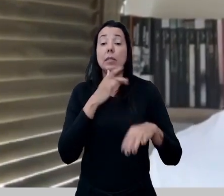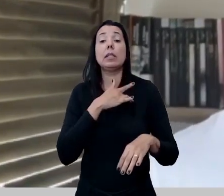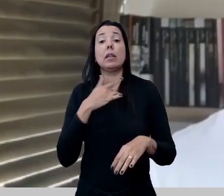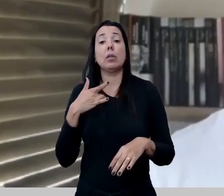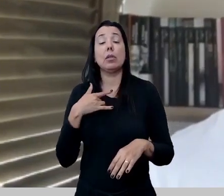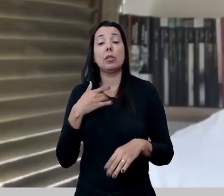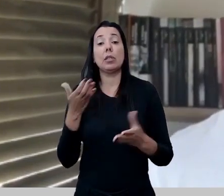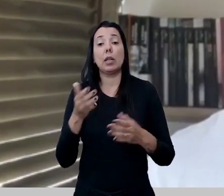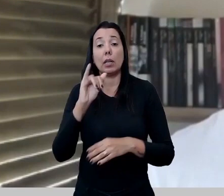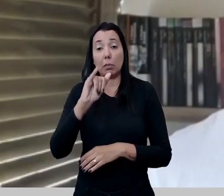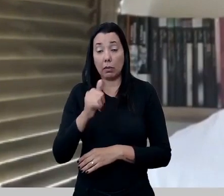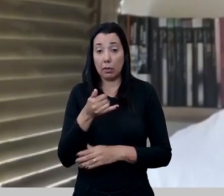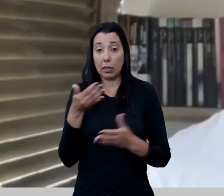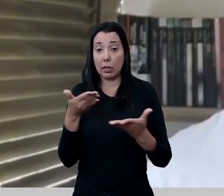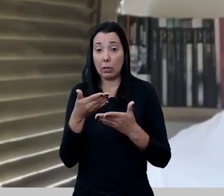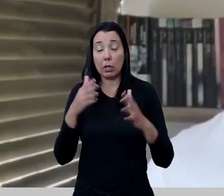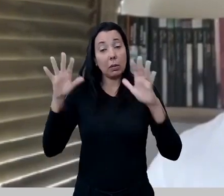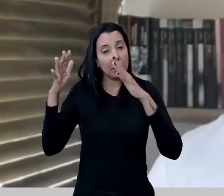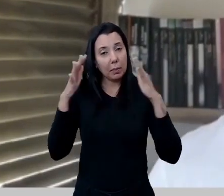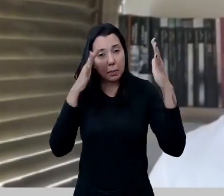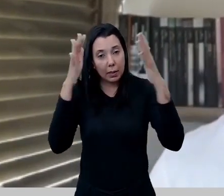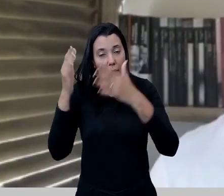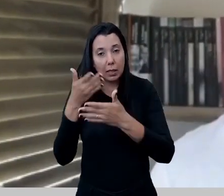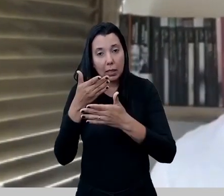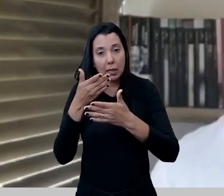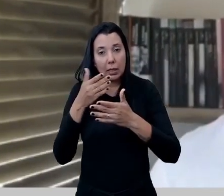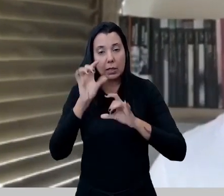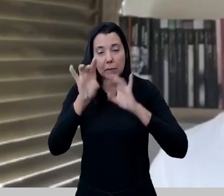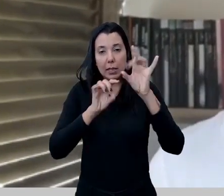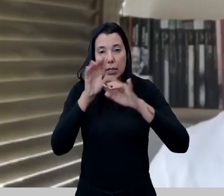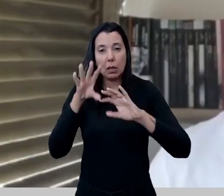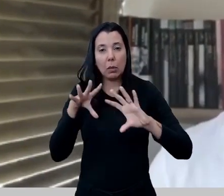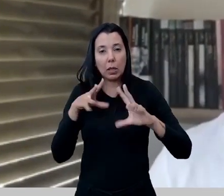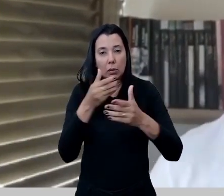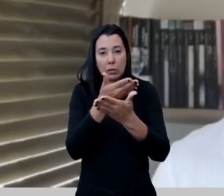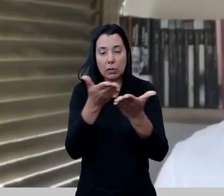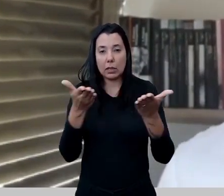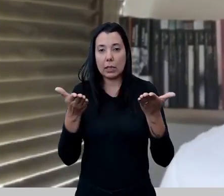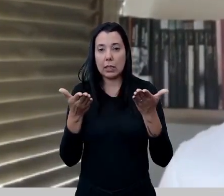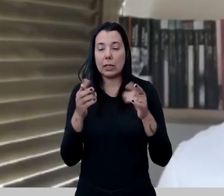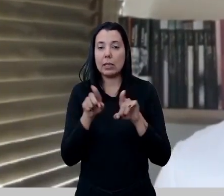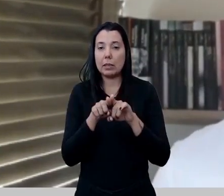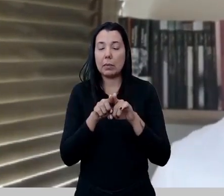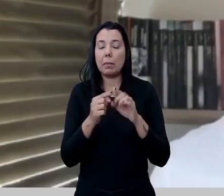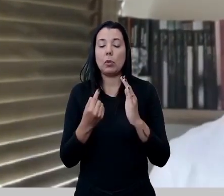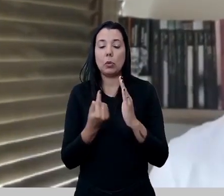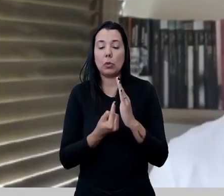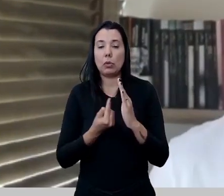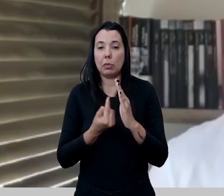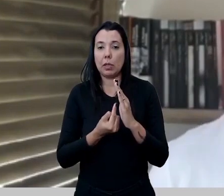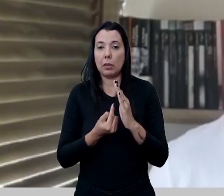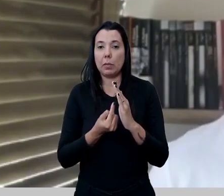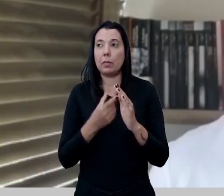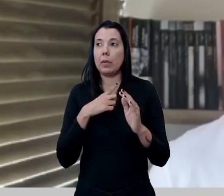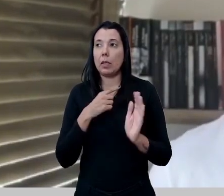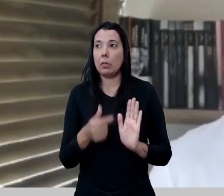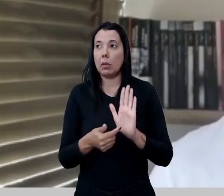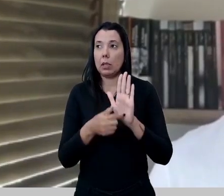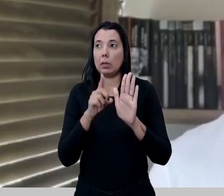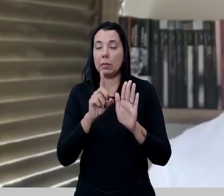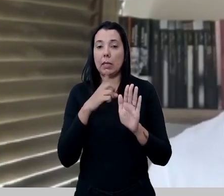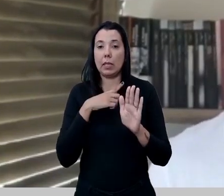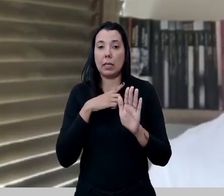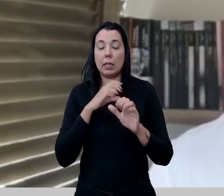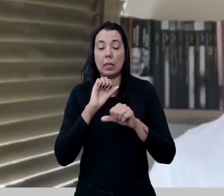Quero aproveitar esse momento para fazer uma saudação muito especial a todos vocês e dizer que, apesar do isolamento que nos tem sido imposto pela Covid